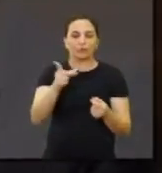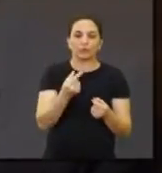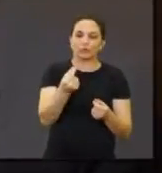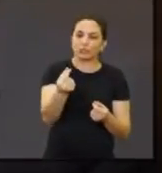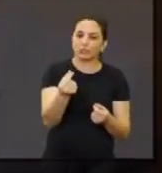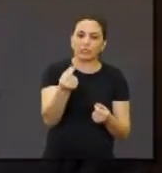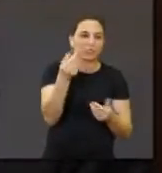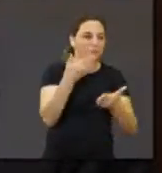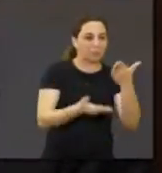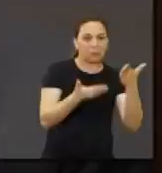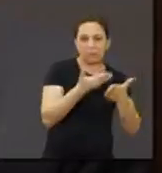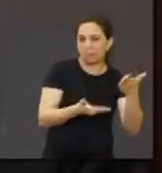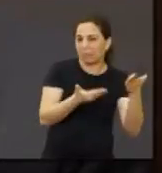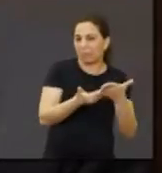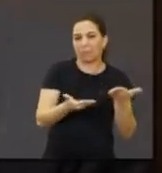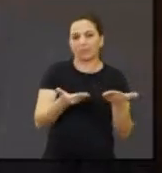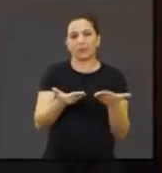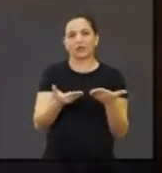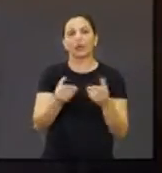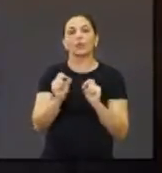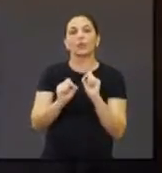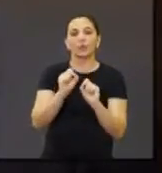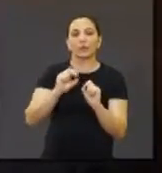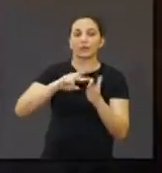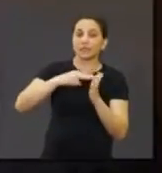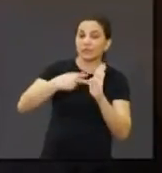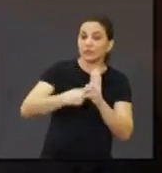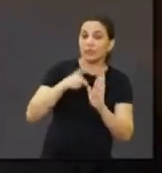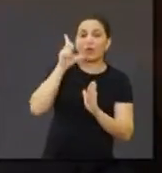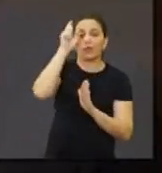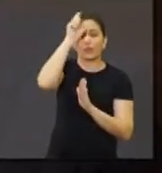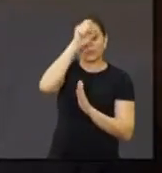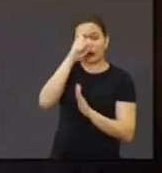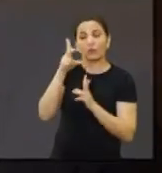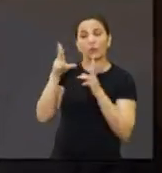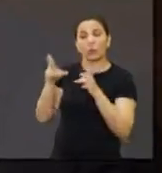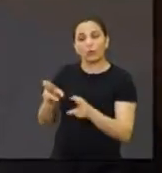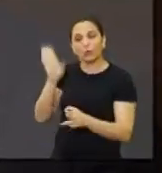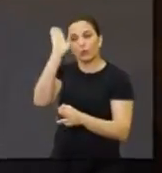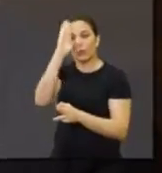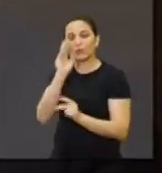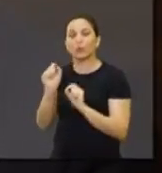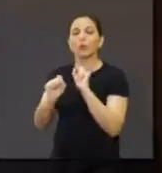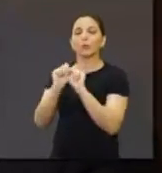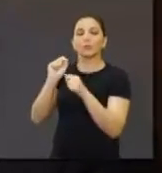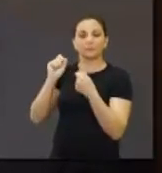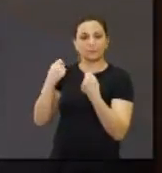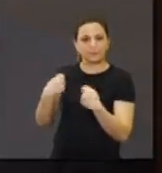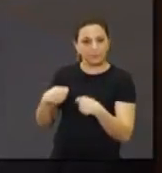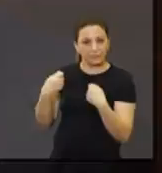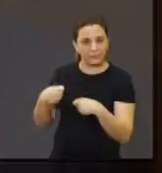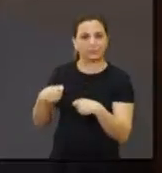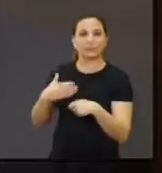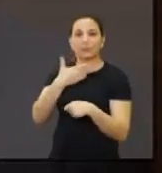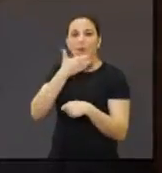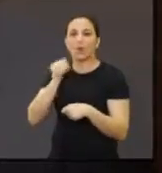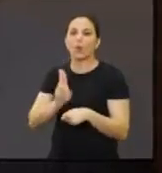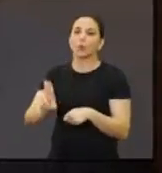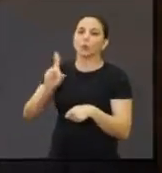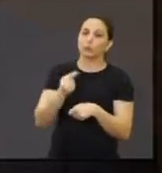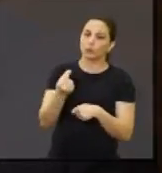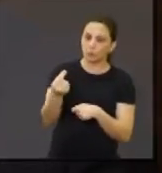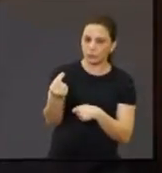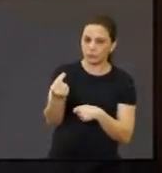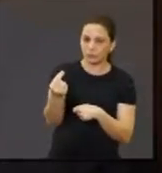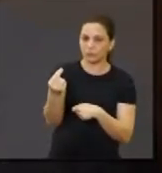coisas que não têm importância. Ou seja, quando você tem dificuldade, como hoje no Brasil, o que você faz? Você melhora o gasto.